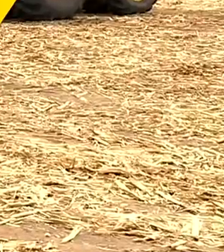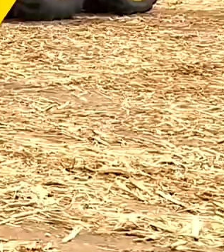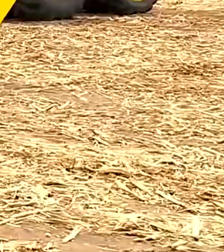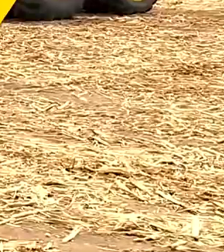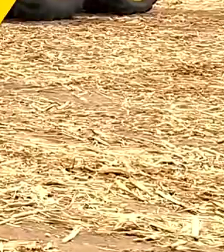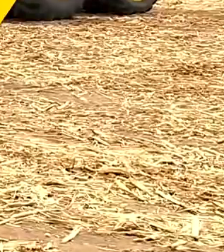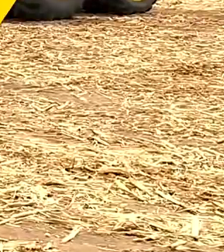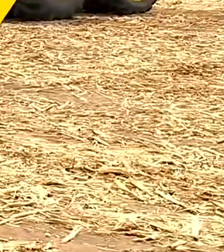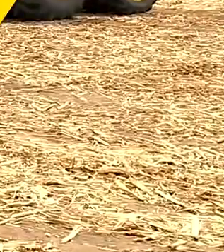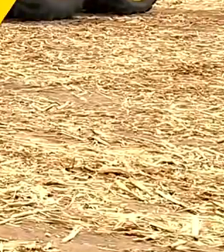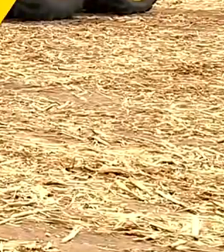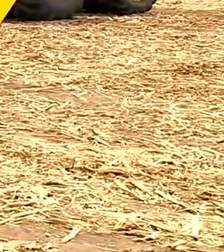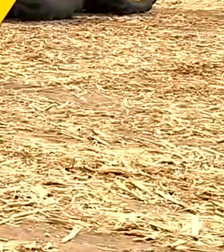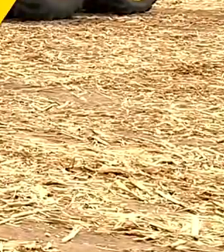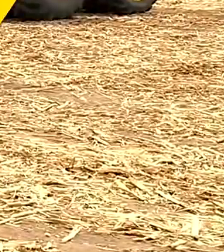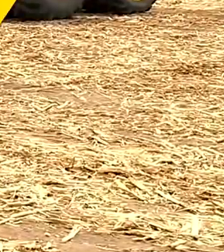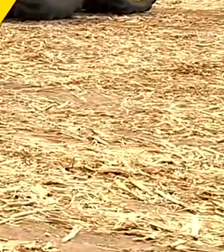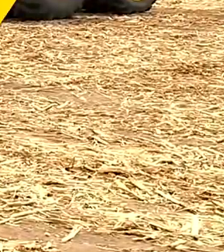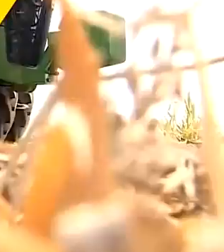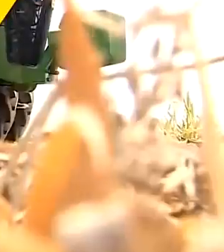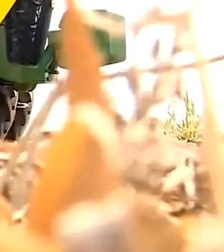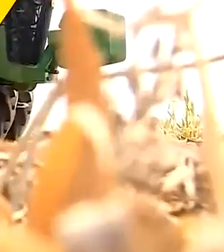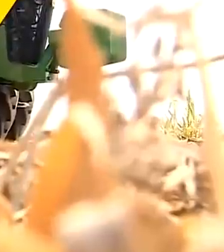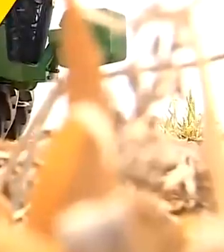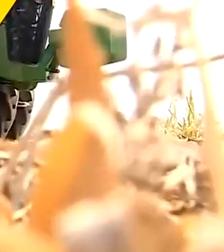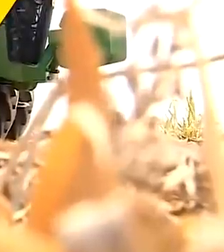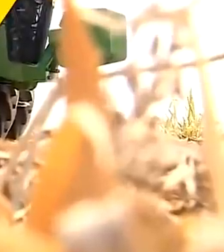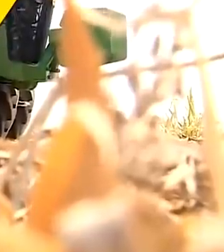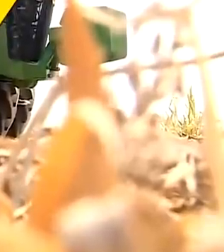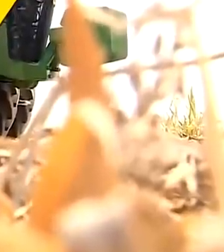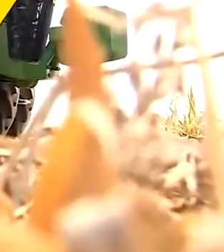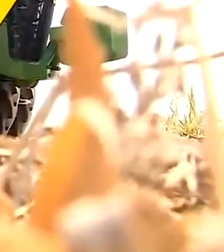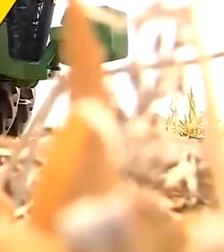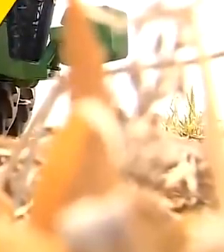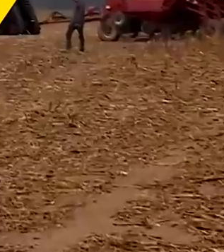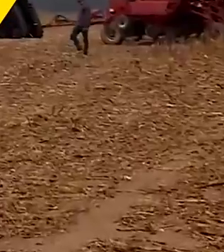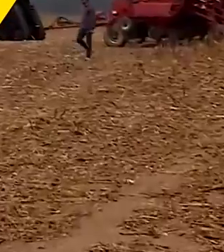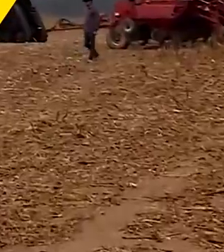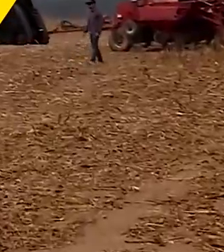Transcrição Legendas Pedro